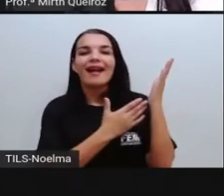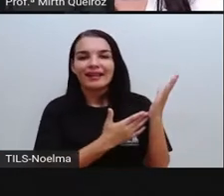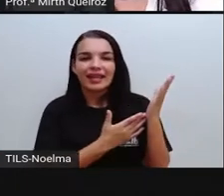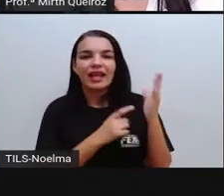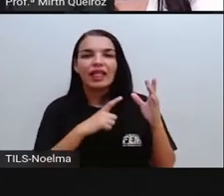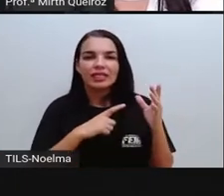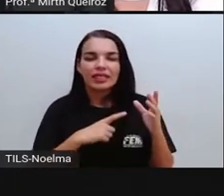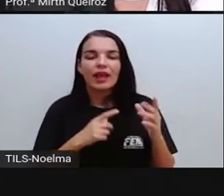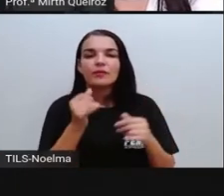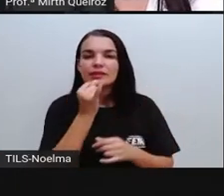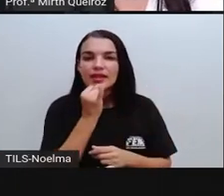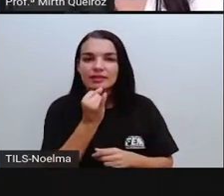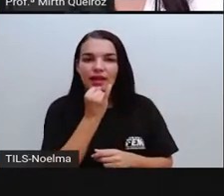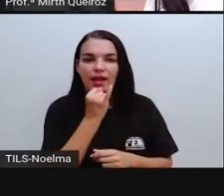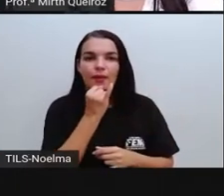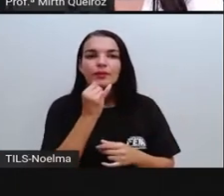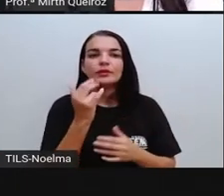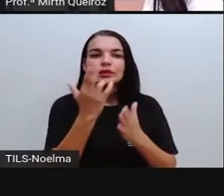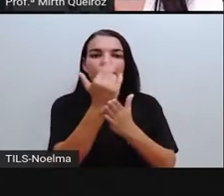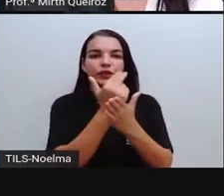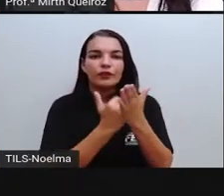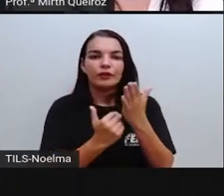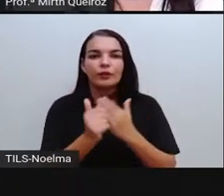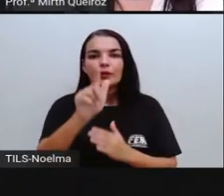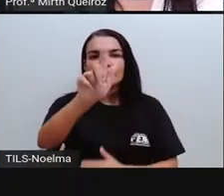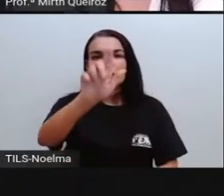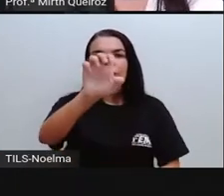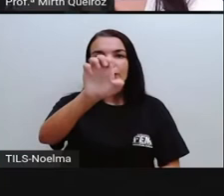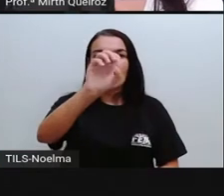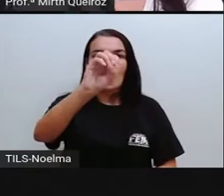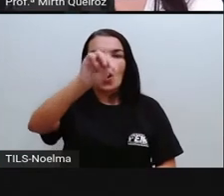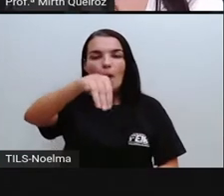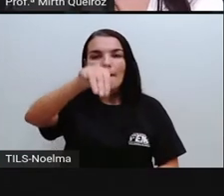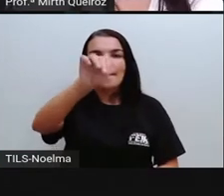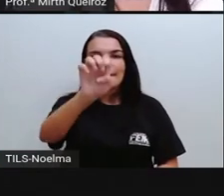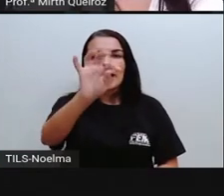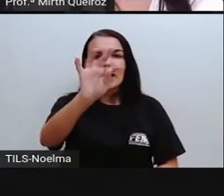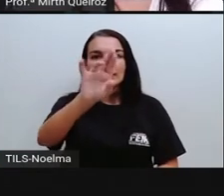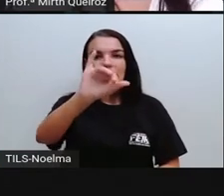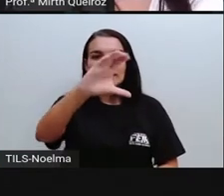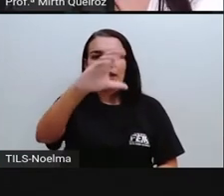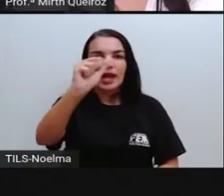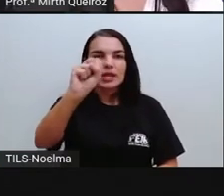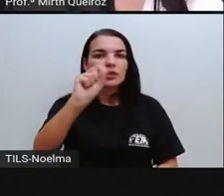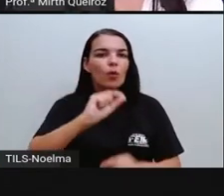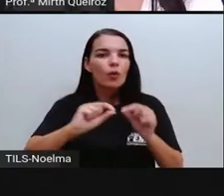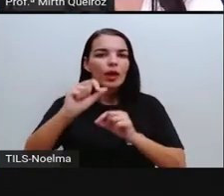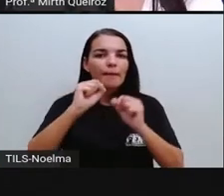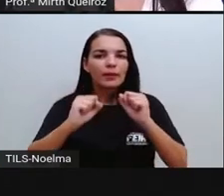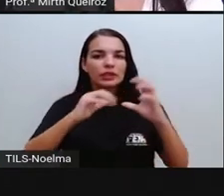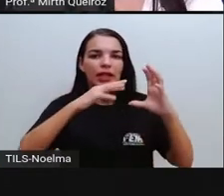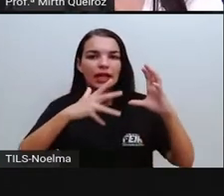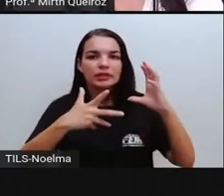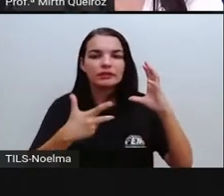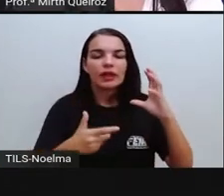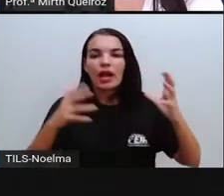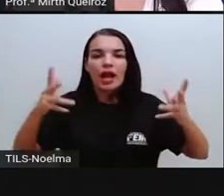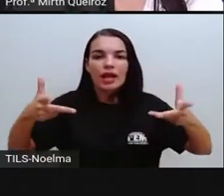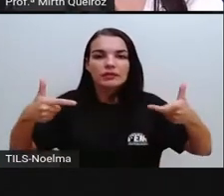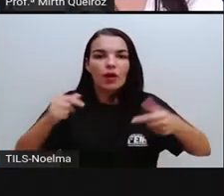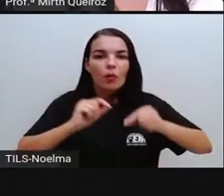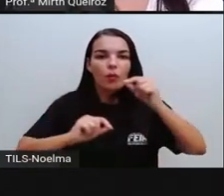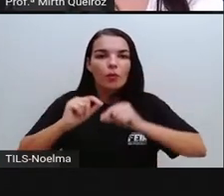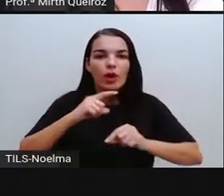Figuras geométricas podem ser classificadas como planas espaciais, como eu disse para vocês. Neste último caso, as figuras são